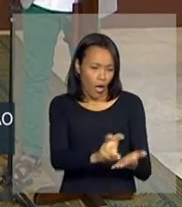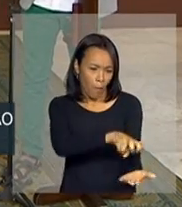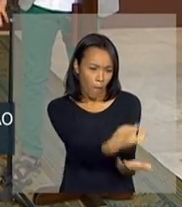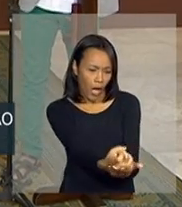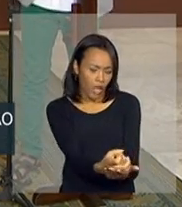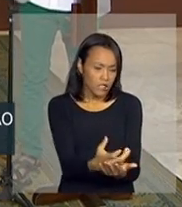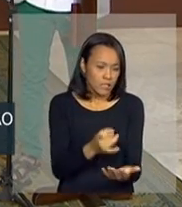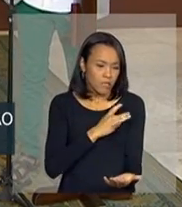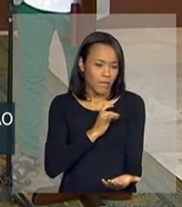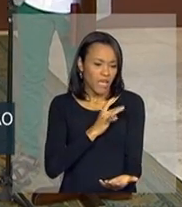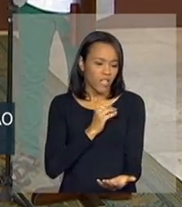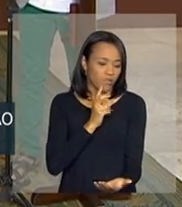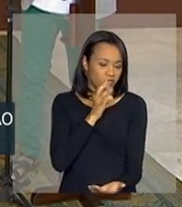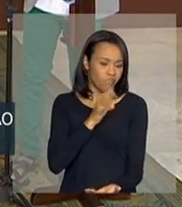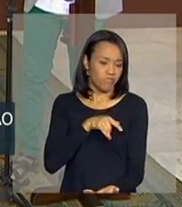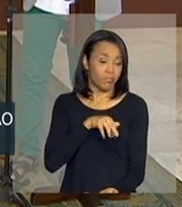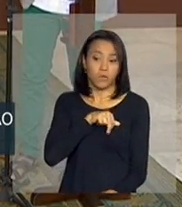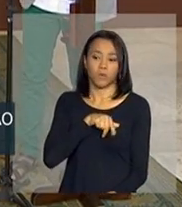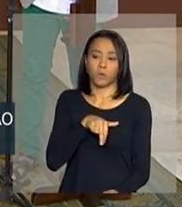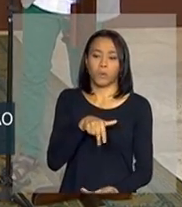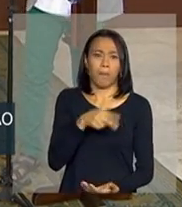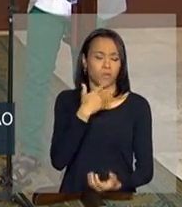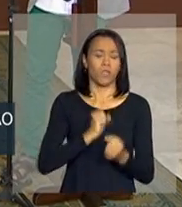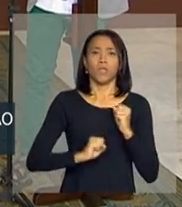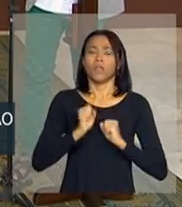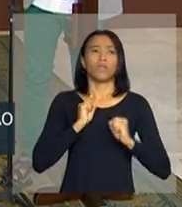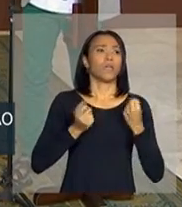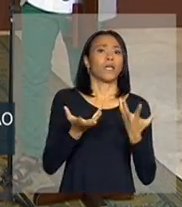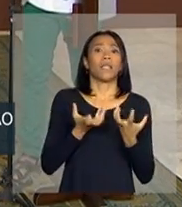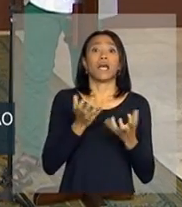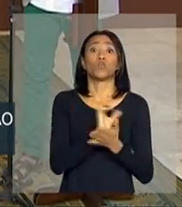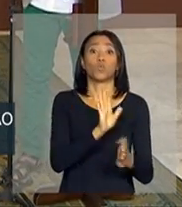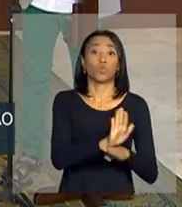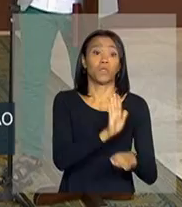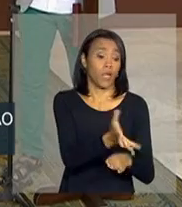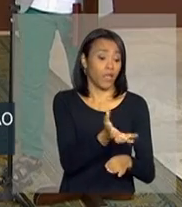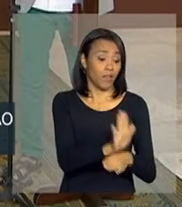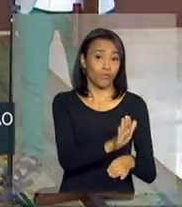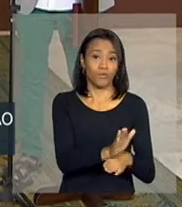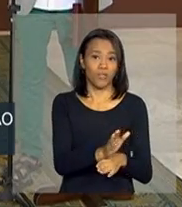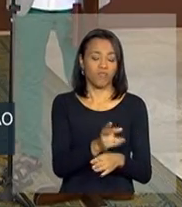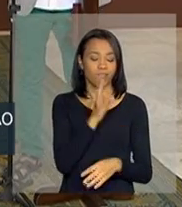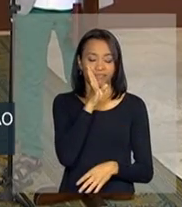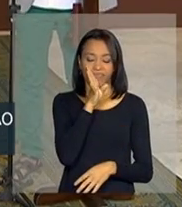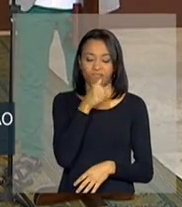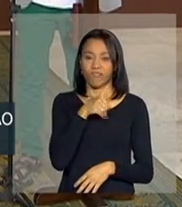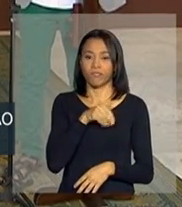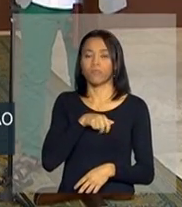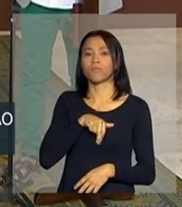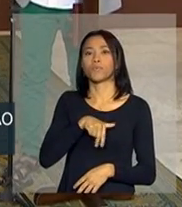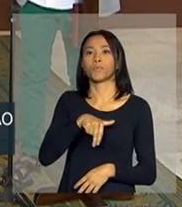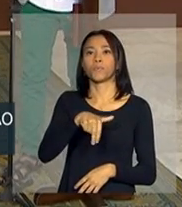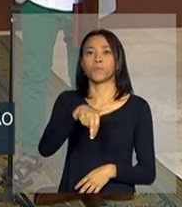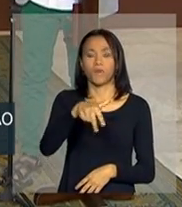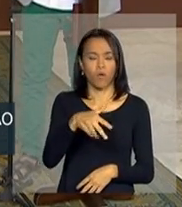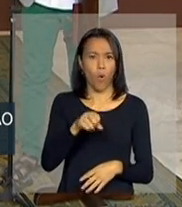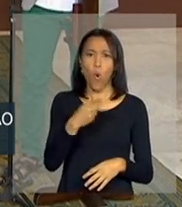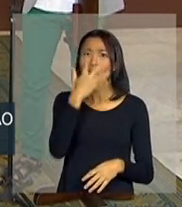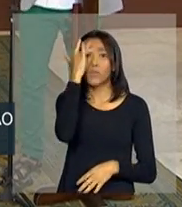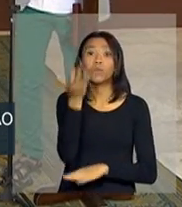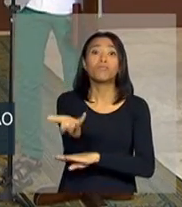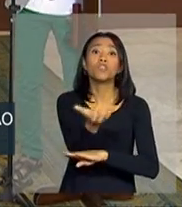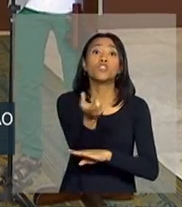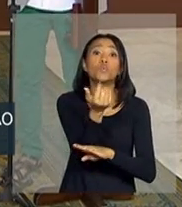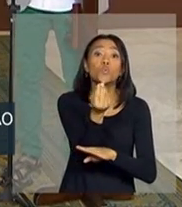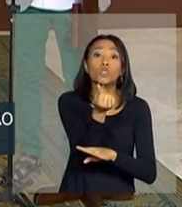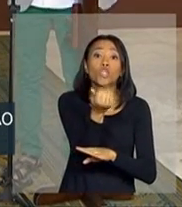se envolver, passa direto, o cara está se batendo ali, não pega, não dá um alento, alguém chega pedindo o que comer,